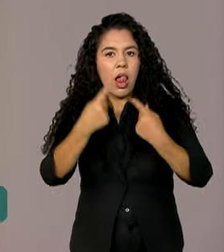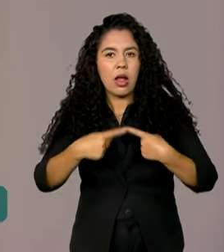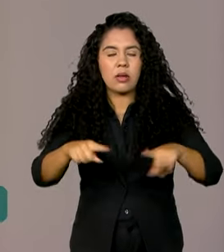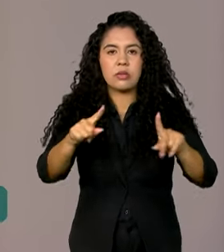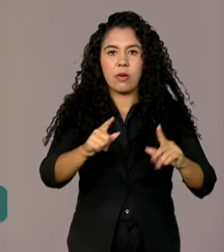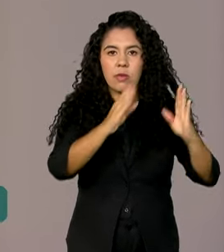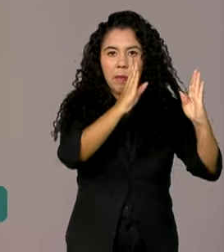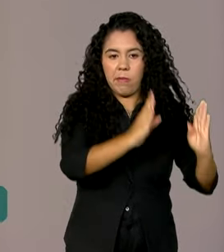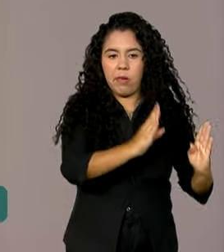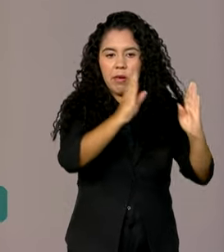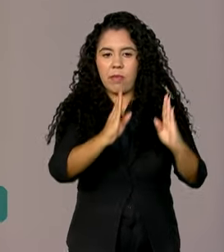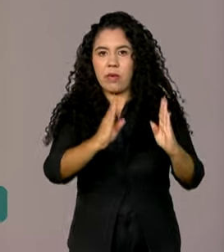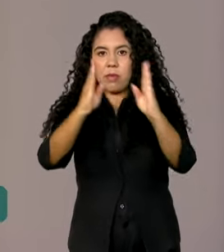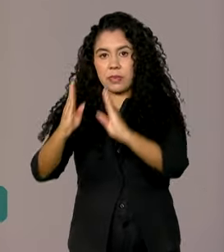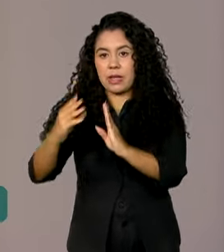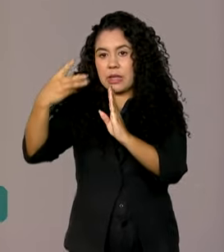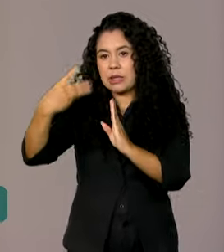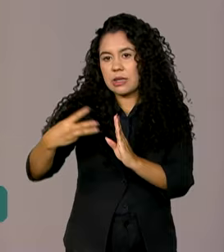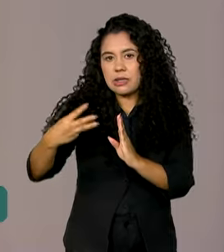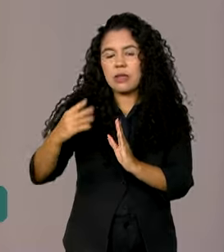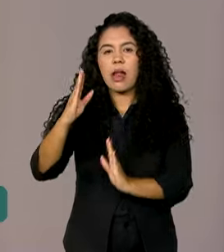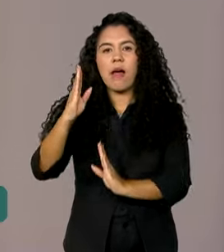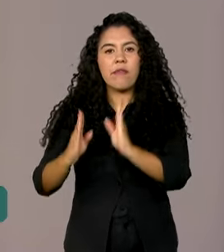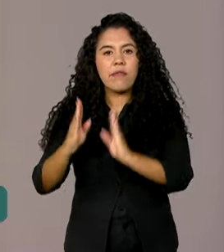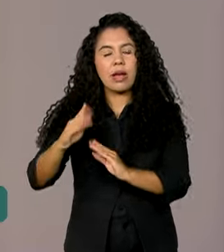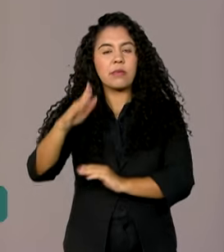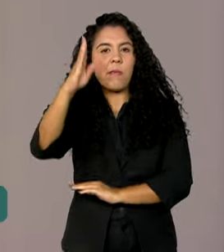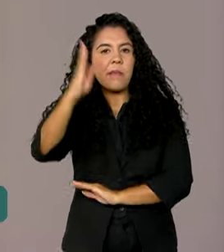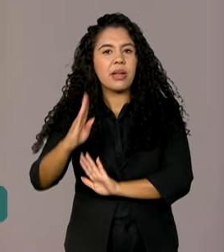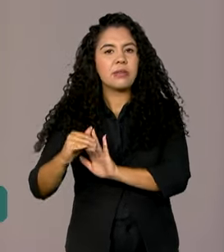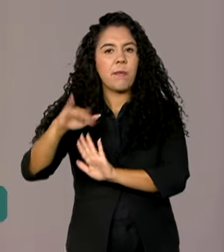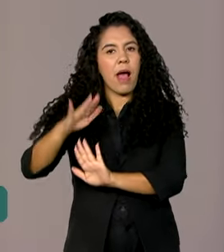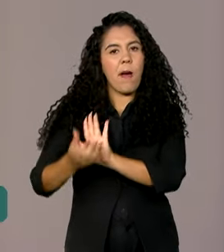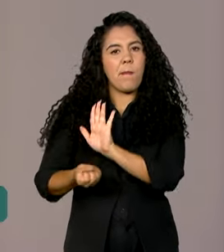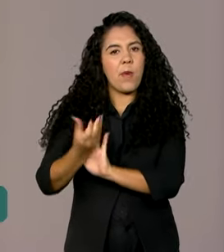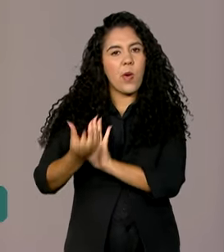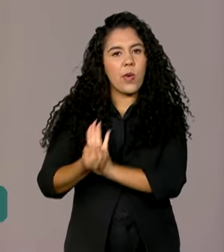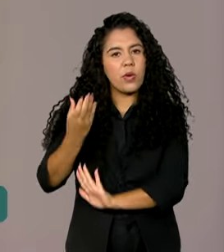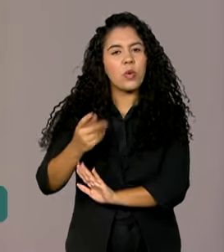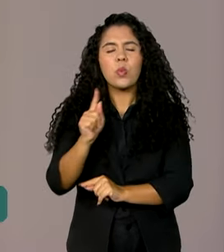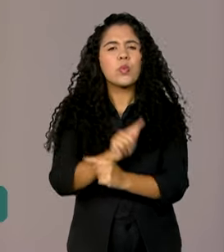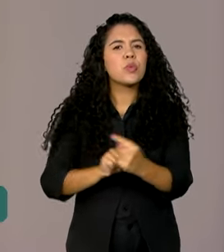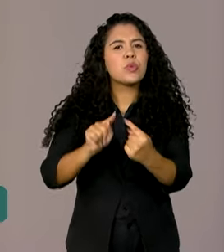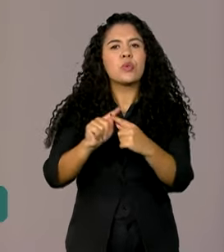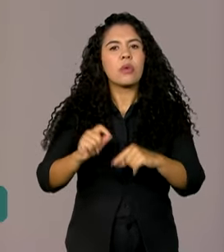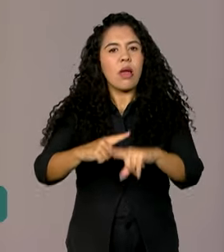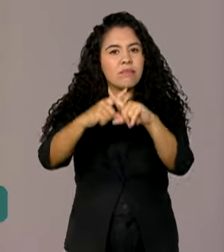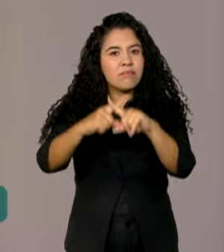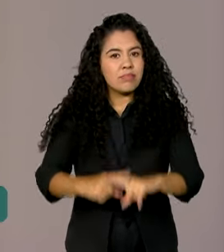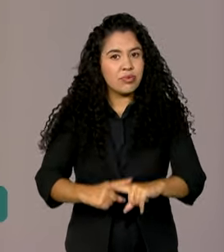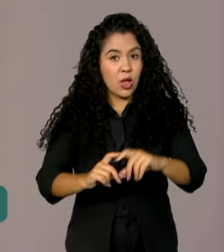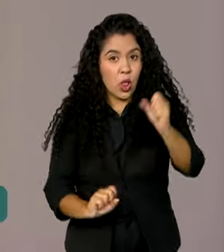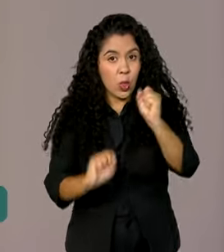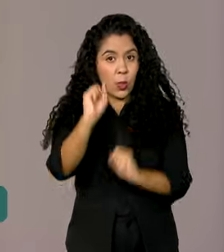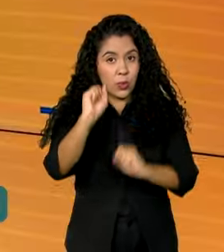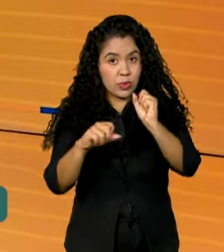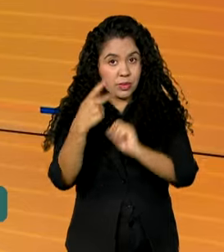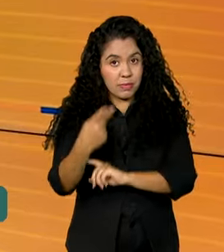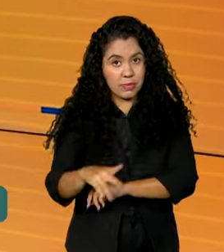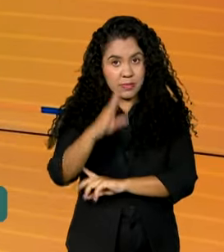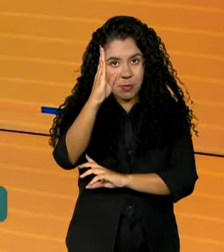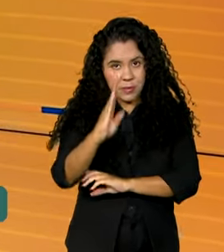do programa Brasil Mais Produtivo, que tem o objetivo de aumentar a competitividade industrial brasileira.